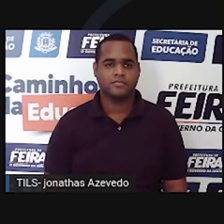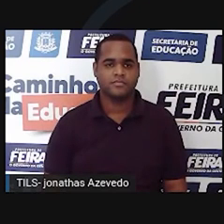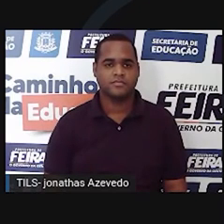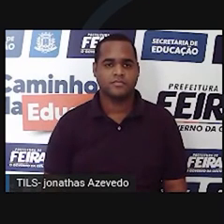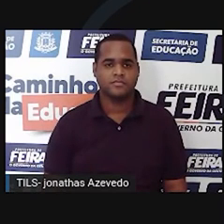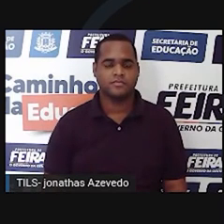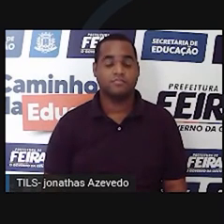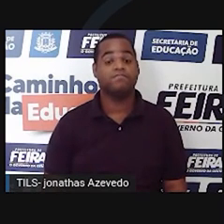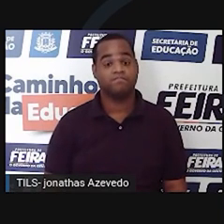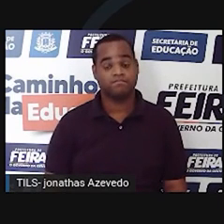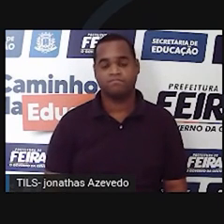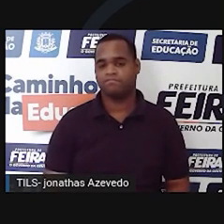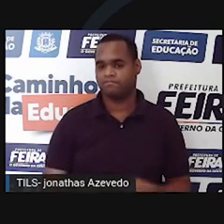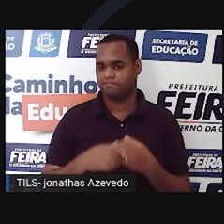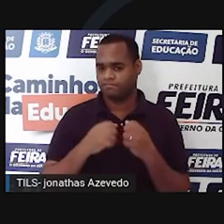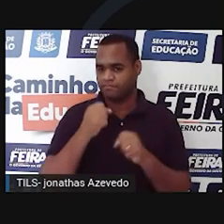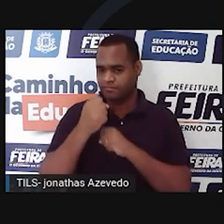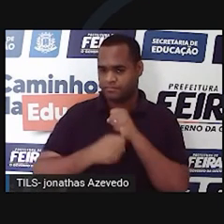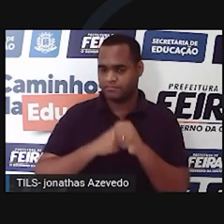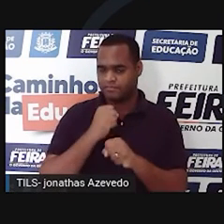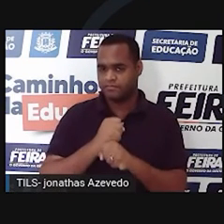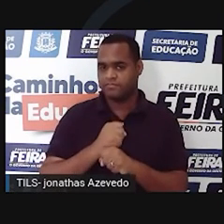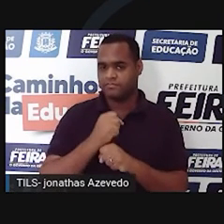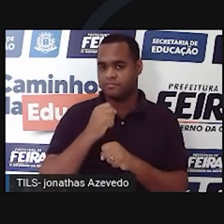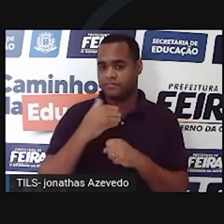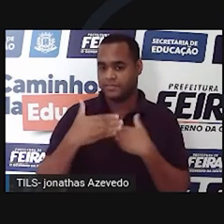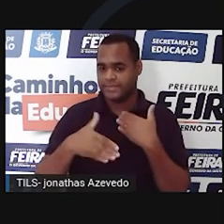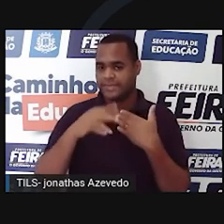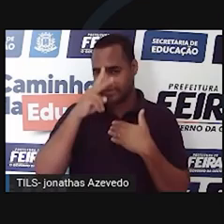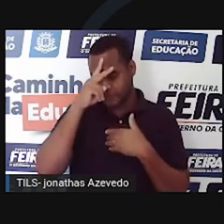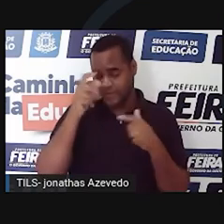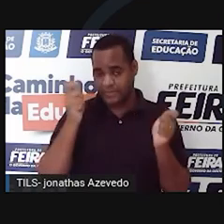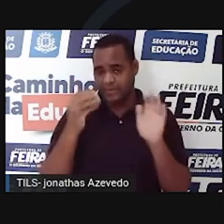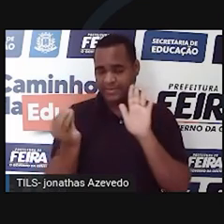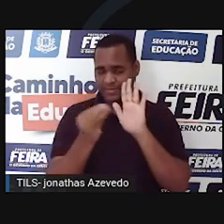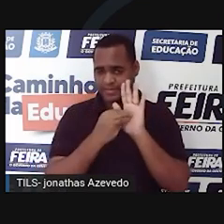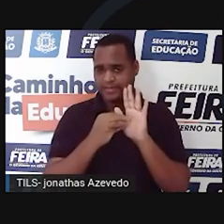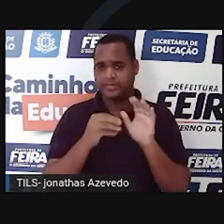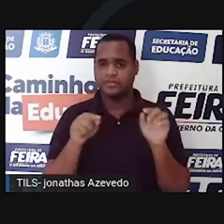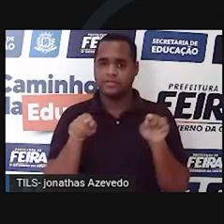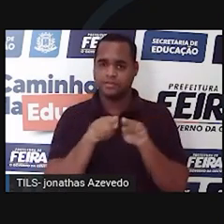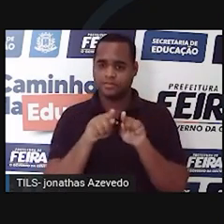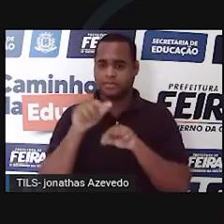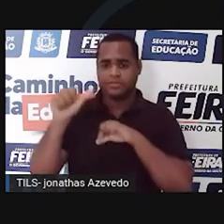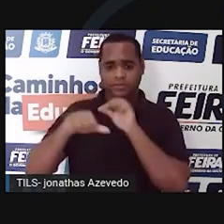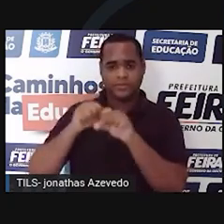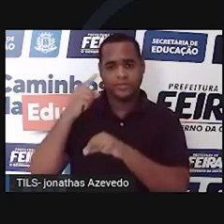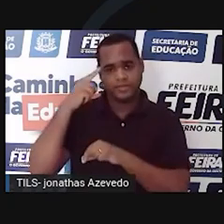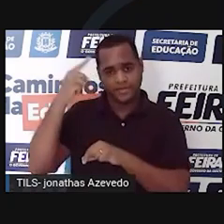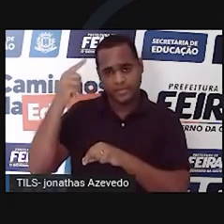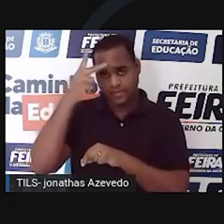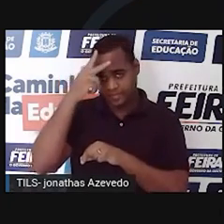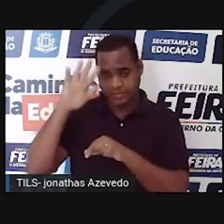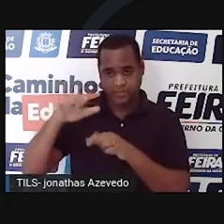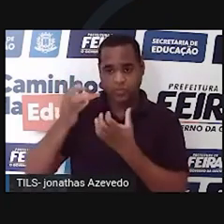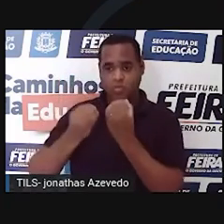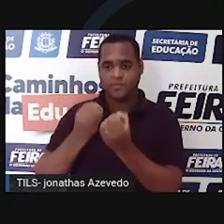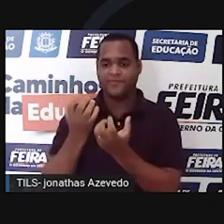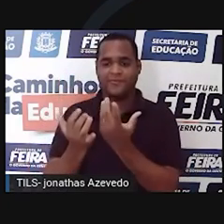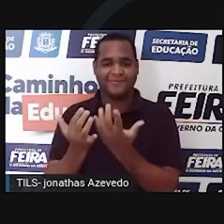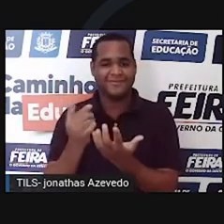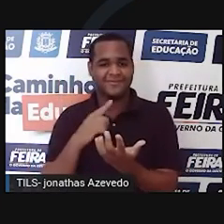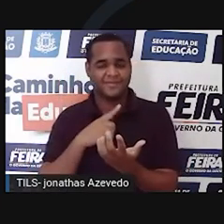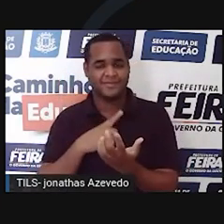O grande incêndio desse ano promete não só ficar na história mas também mudar a maneira como o Pantaneiro lida com o fogo.